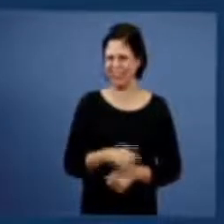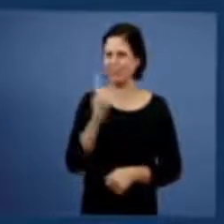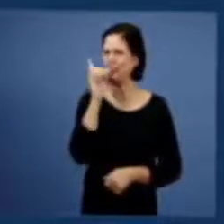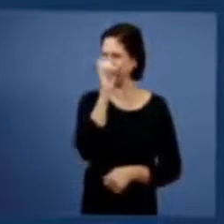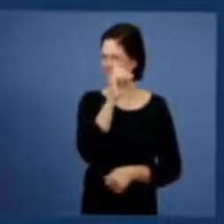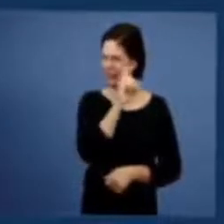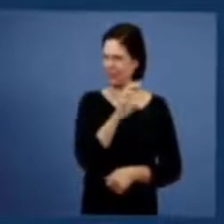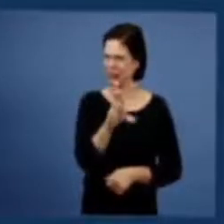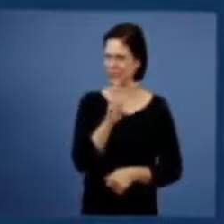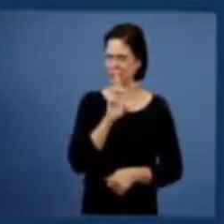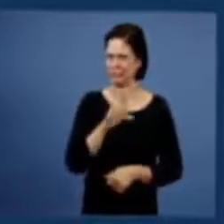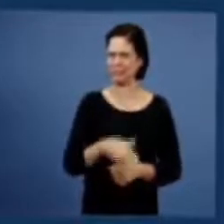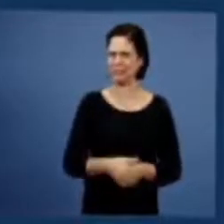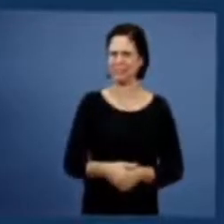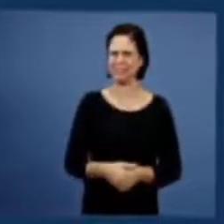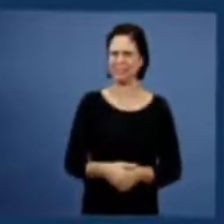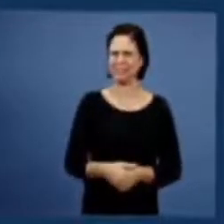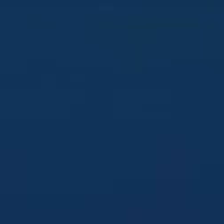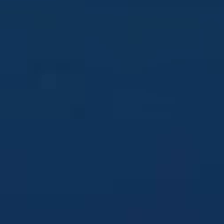difícil vamos